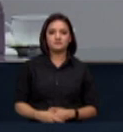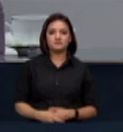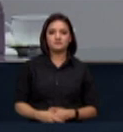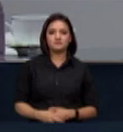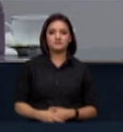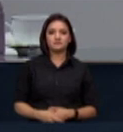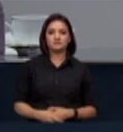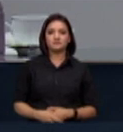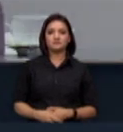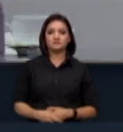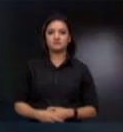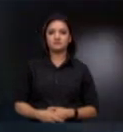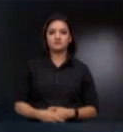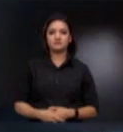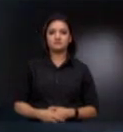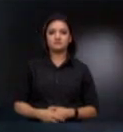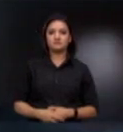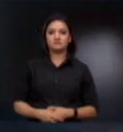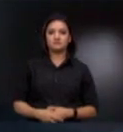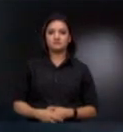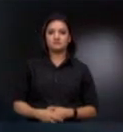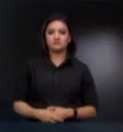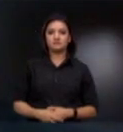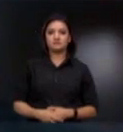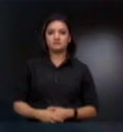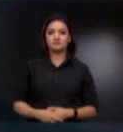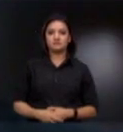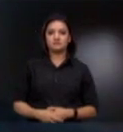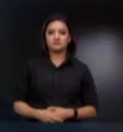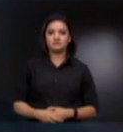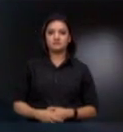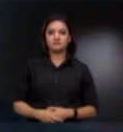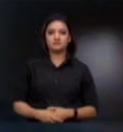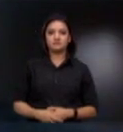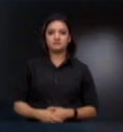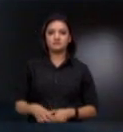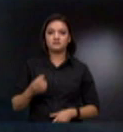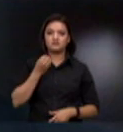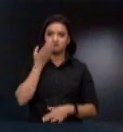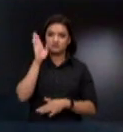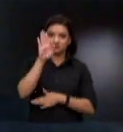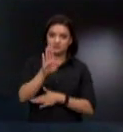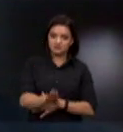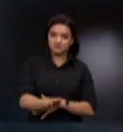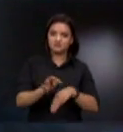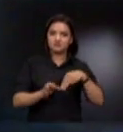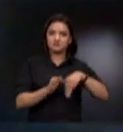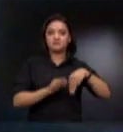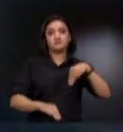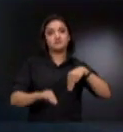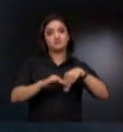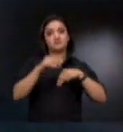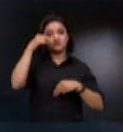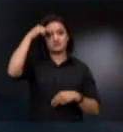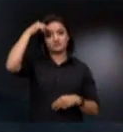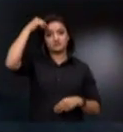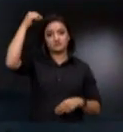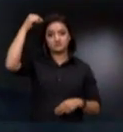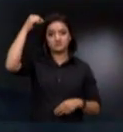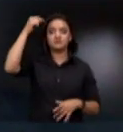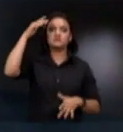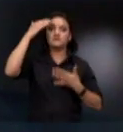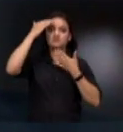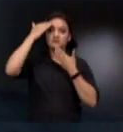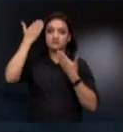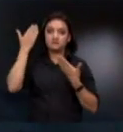Boa tarde, em nome do excelentíssimo senhor ministro Luiz Roberto Barroso eu